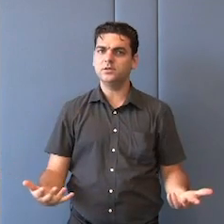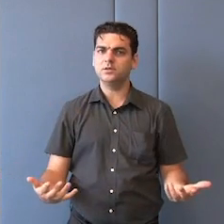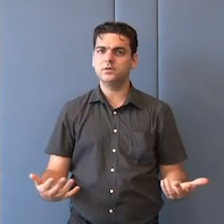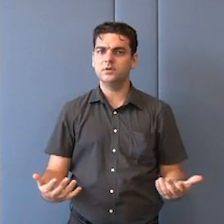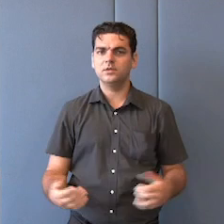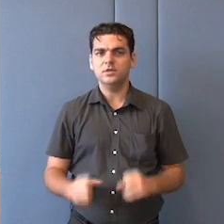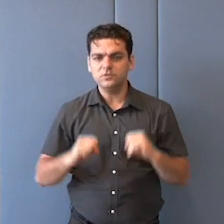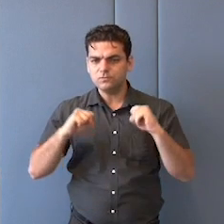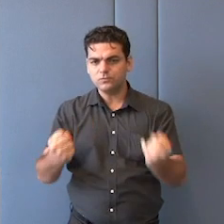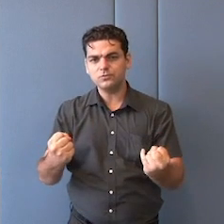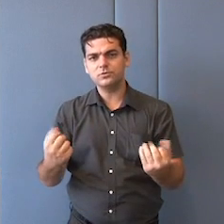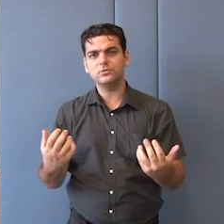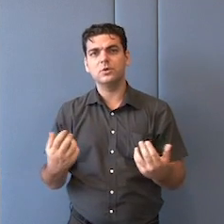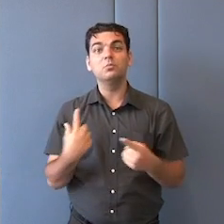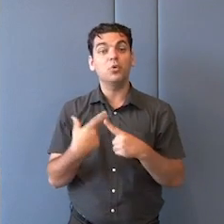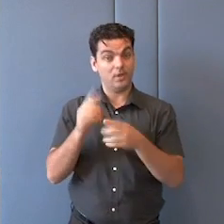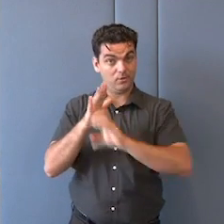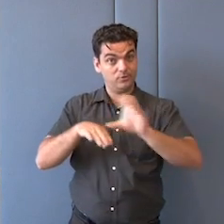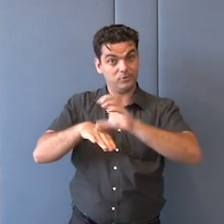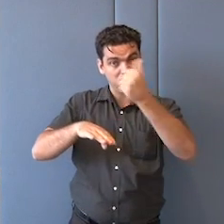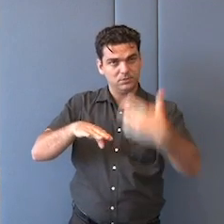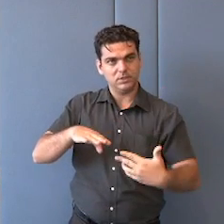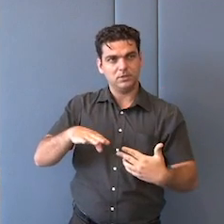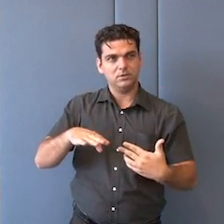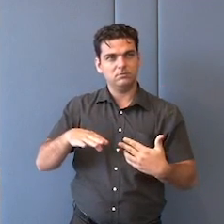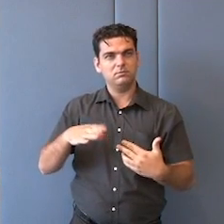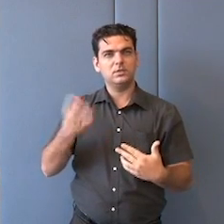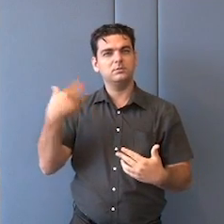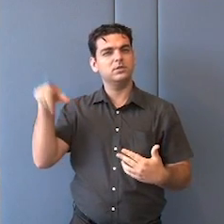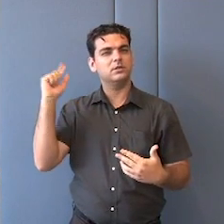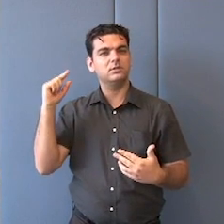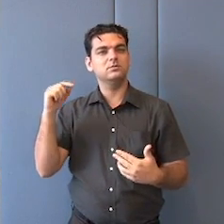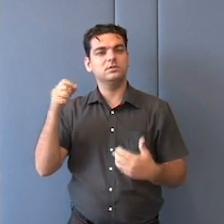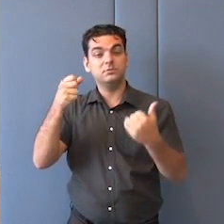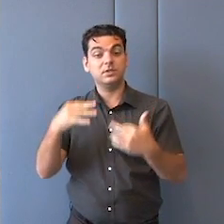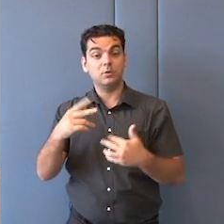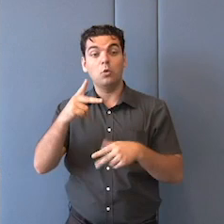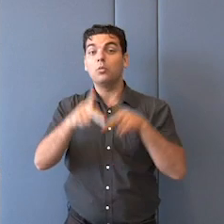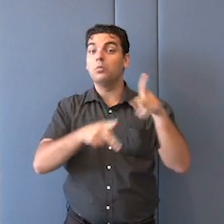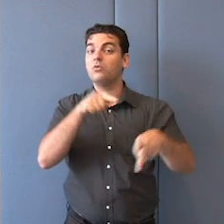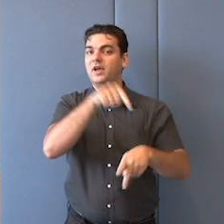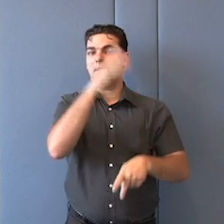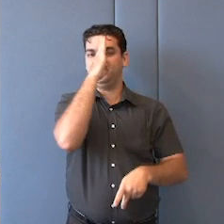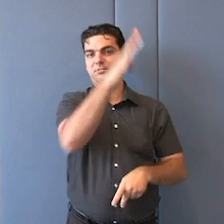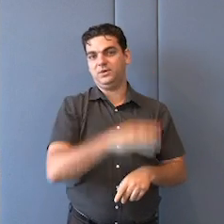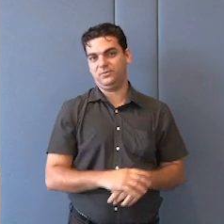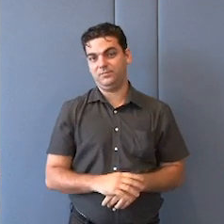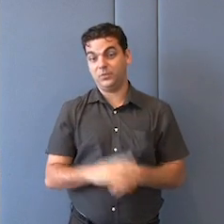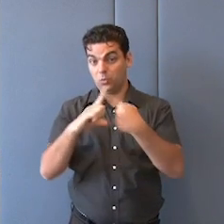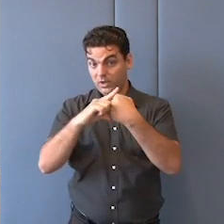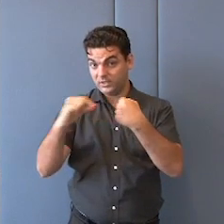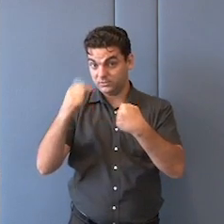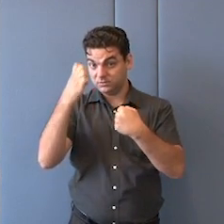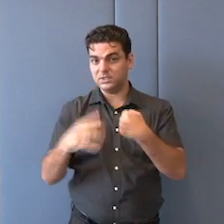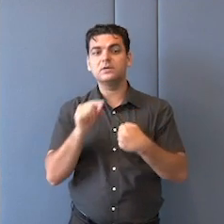Então, é interessante, porque a mesma Constituição que, logo antes, no artigo 1º, se não me engano, diz que todo poder emana do povo, nesse artigo deixa claro que